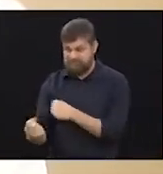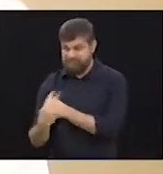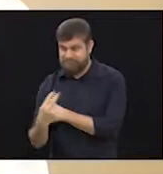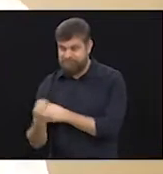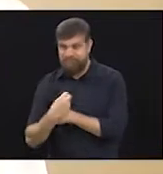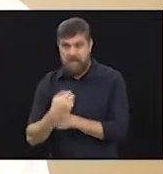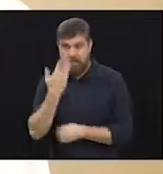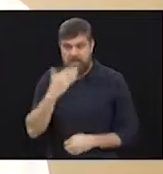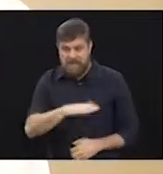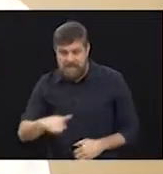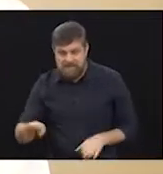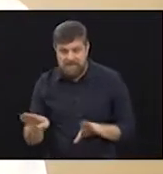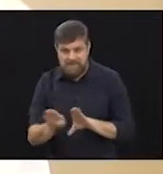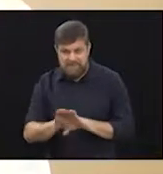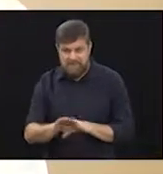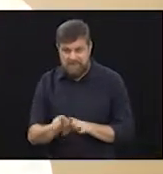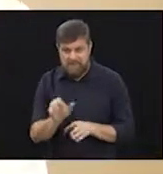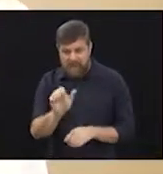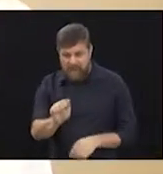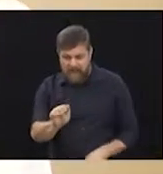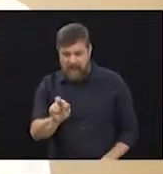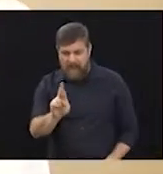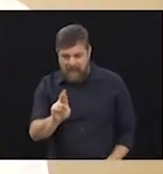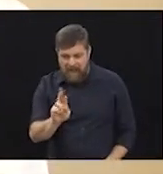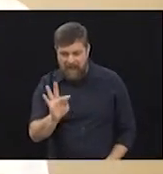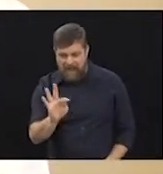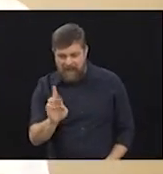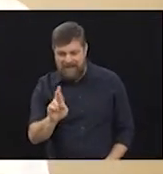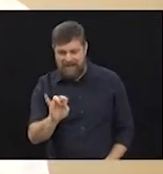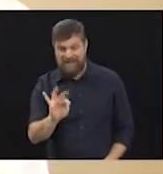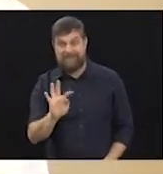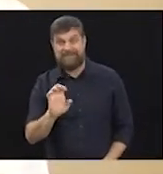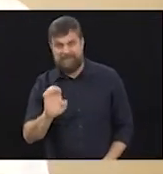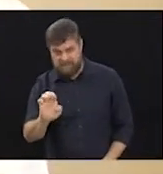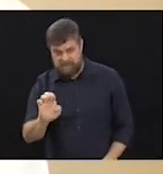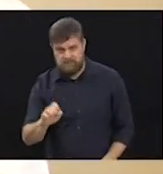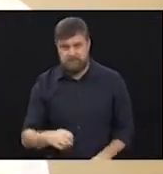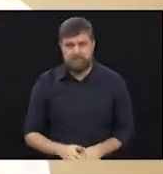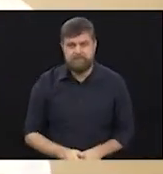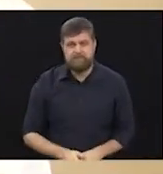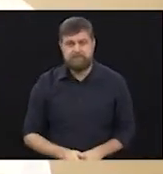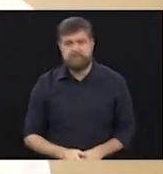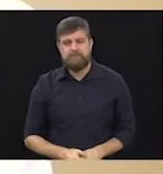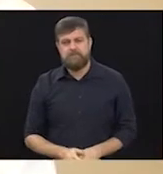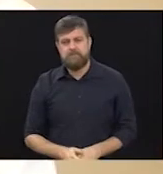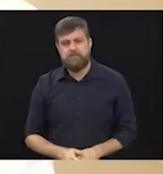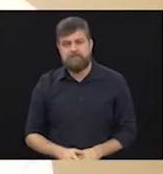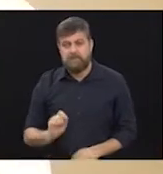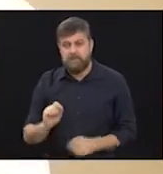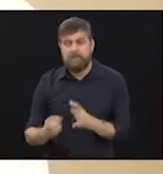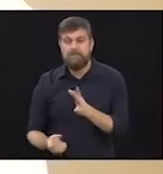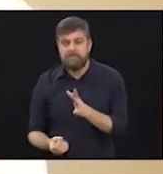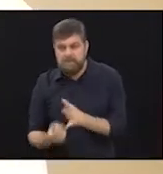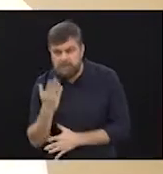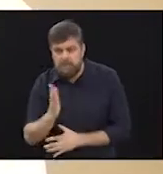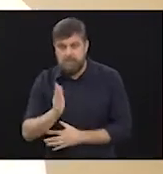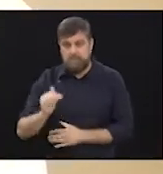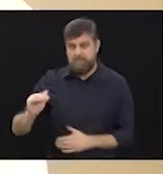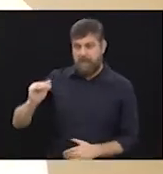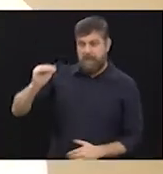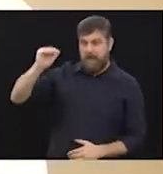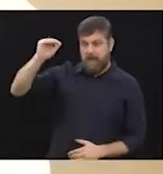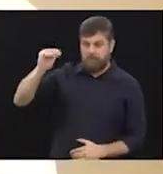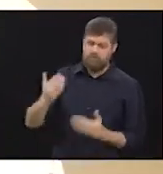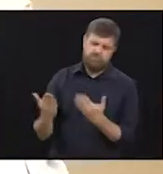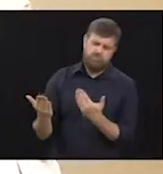criança, os quadros de artrite em geral são secundários a problemas imunológicos. Aí, já o adulto